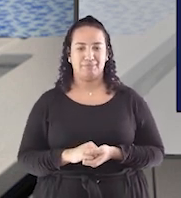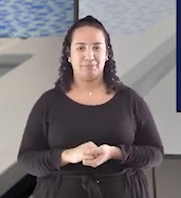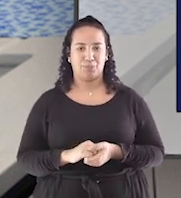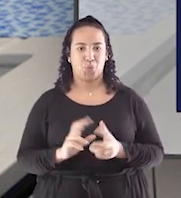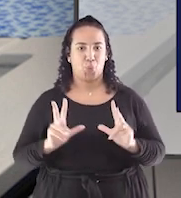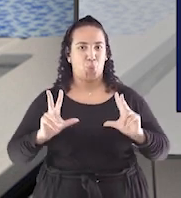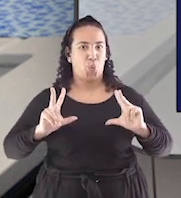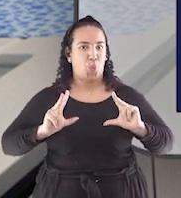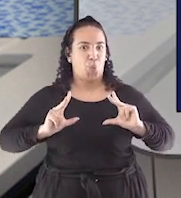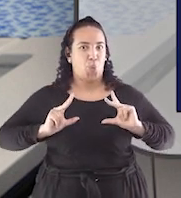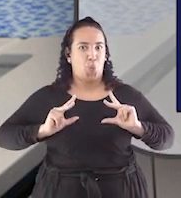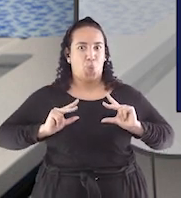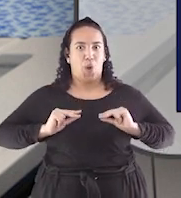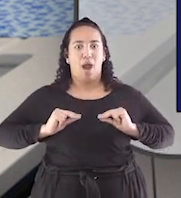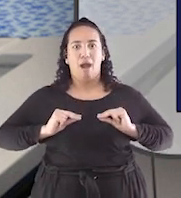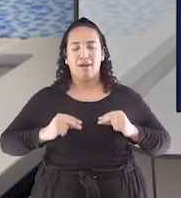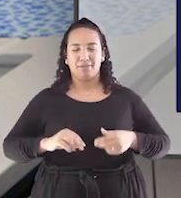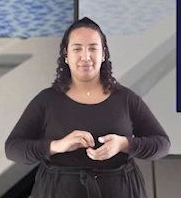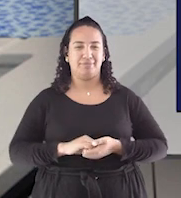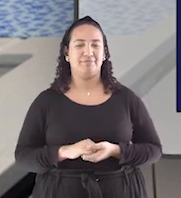Aaaaaaah